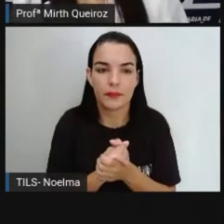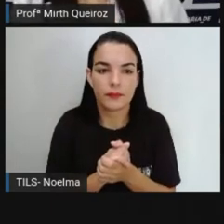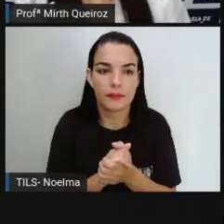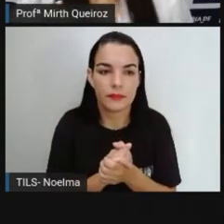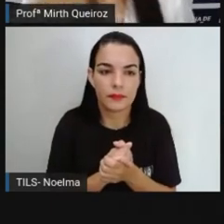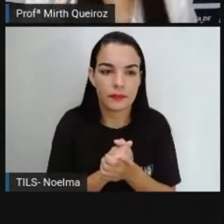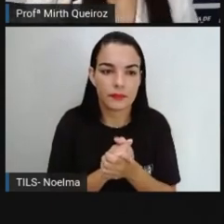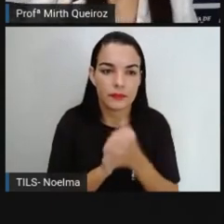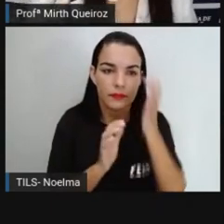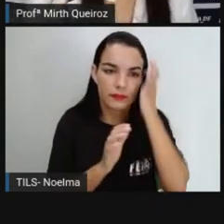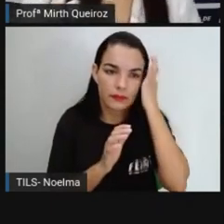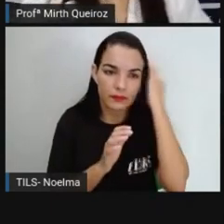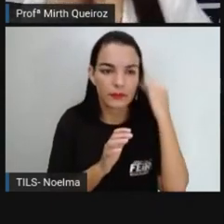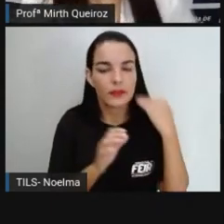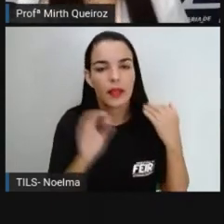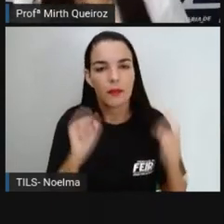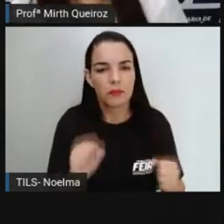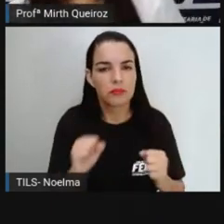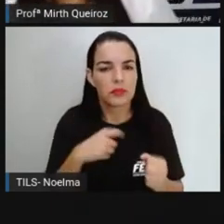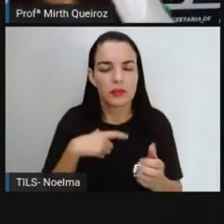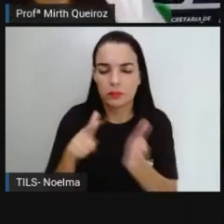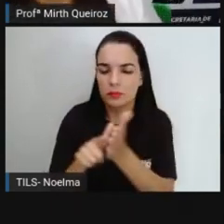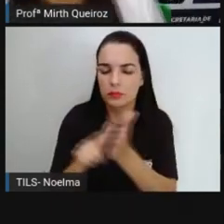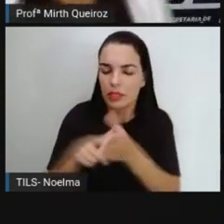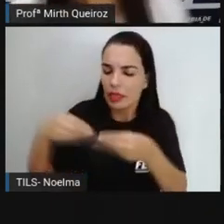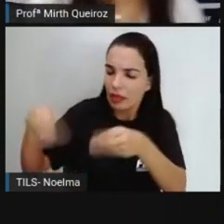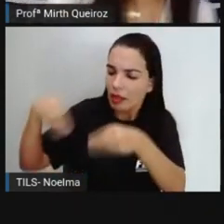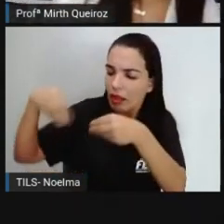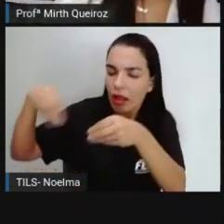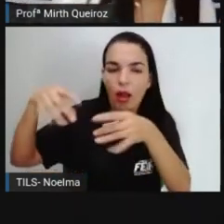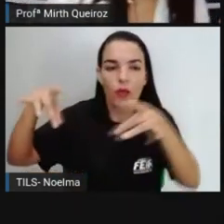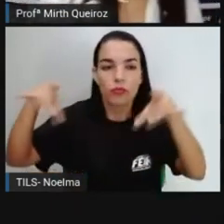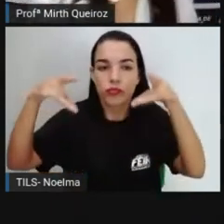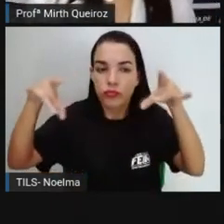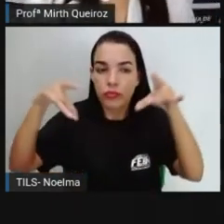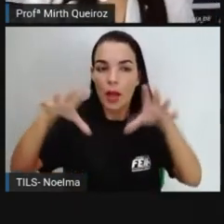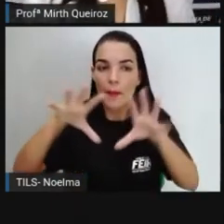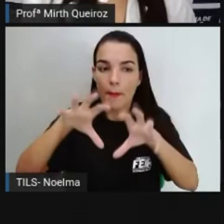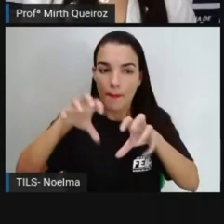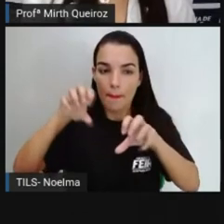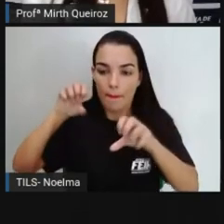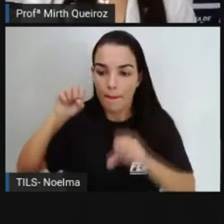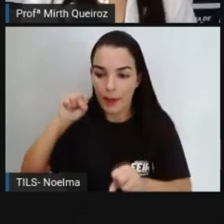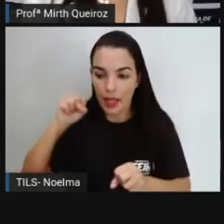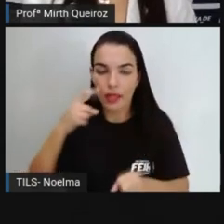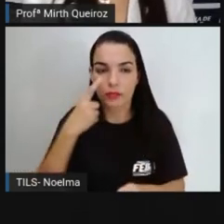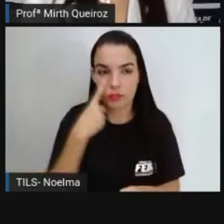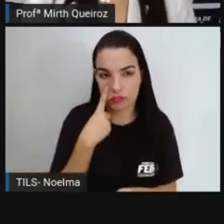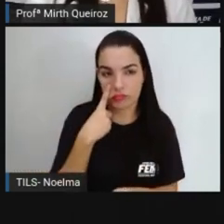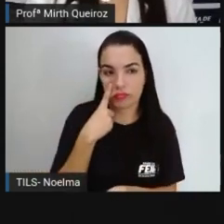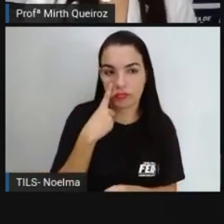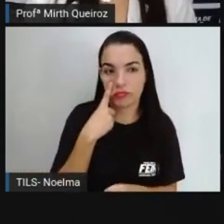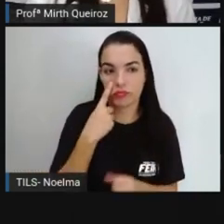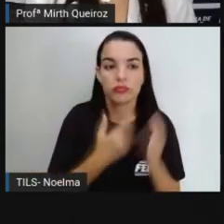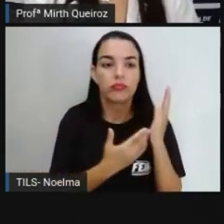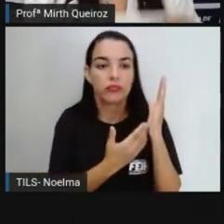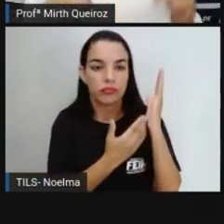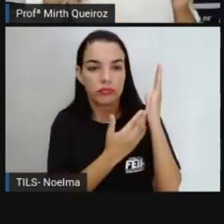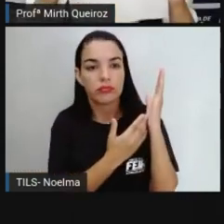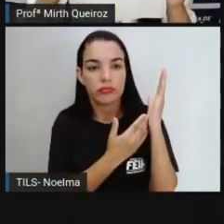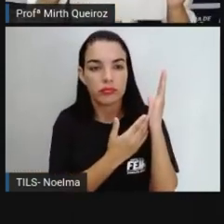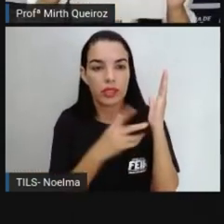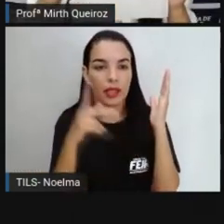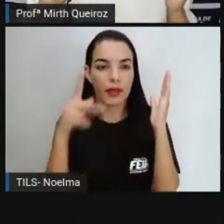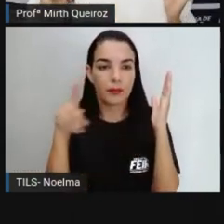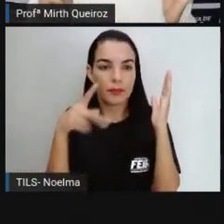Um Uma folha de caderno Um papel ofício Vocês vão pegar Essa folha E vocês vão